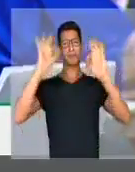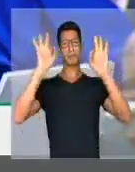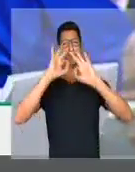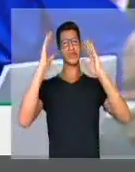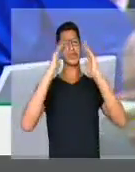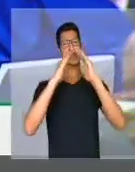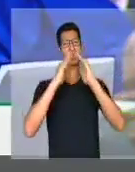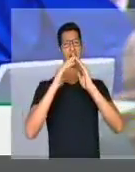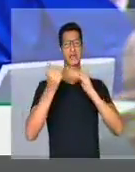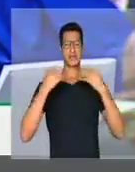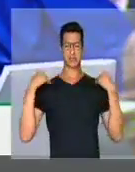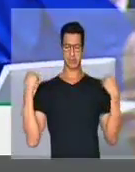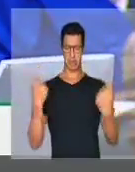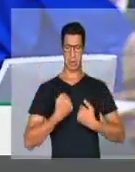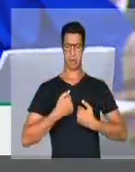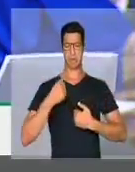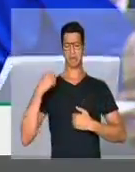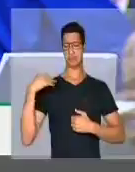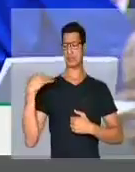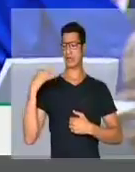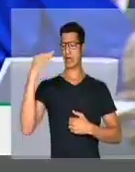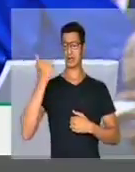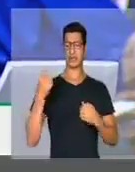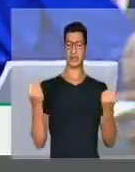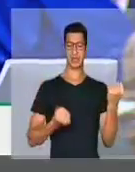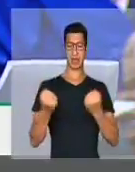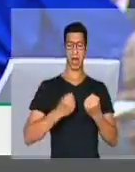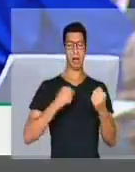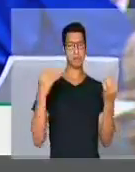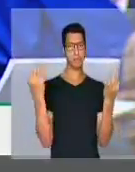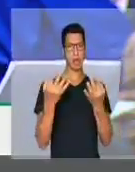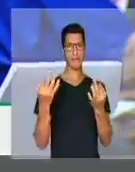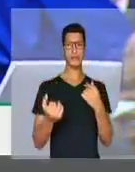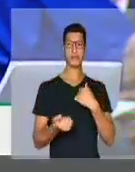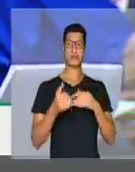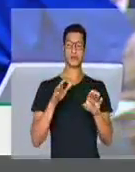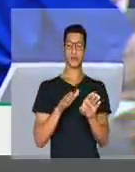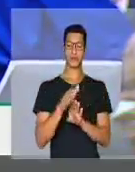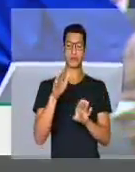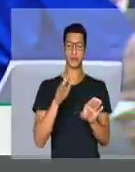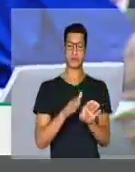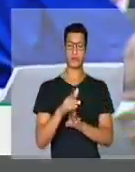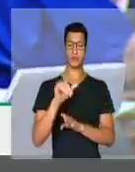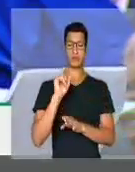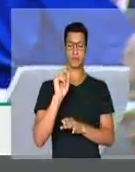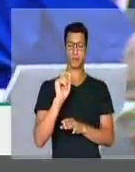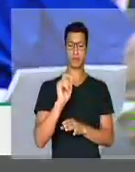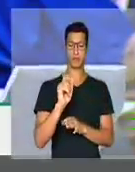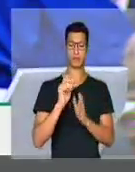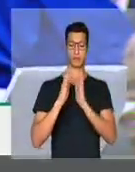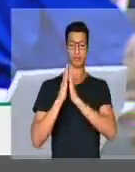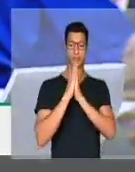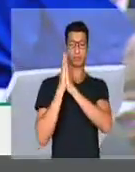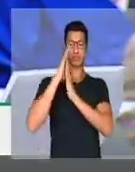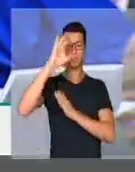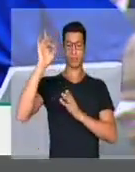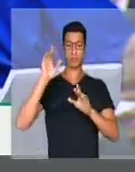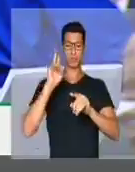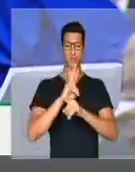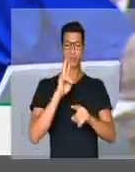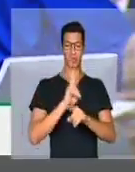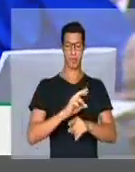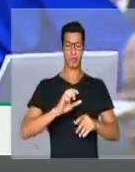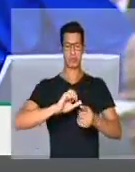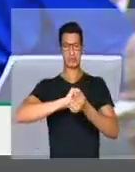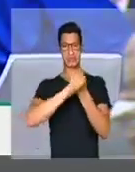suntuosas, de trajes refinados, de automóveis de luxo. Eu aconselho que reze para que Deus o livre